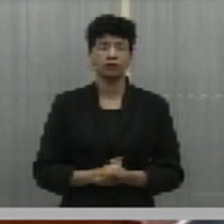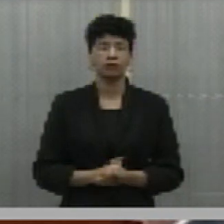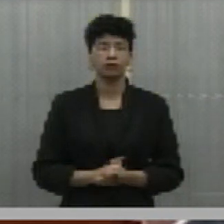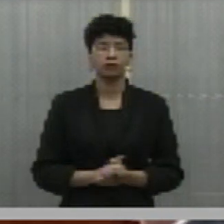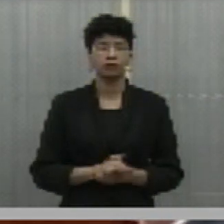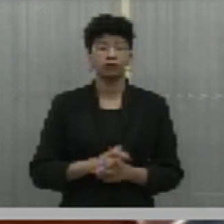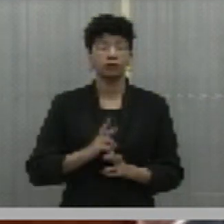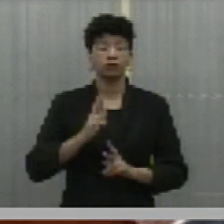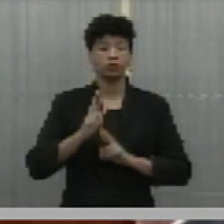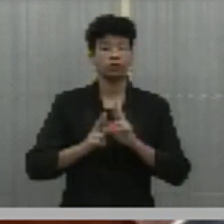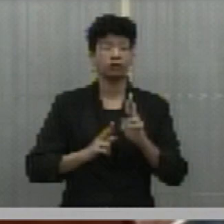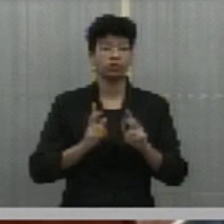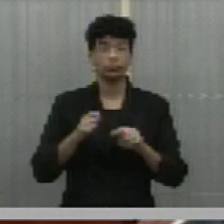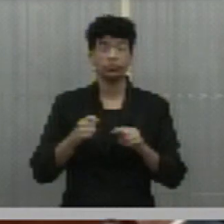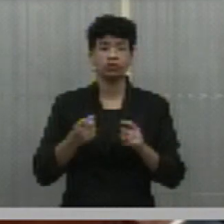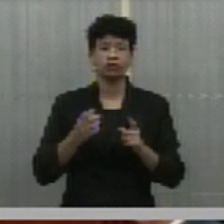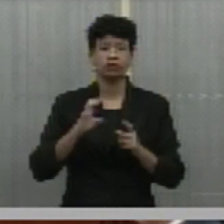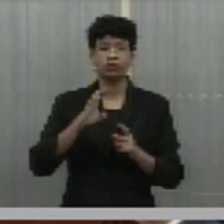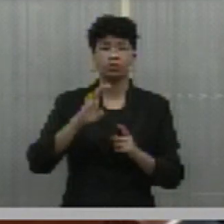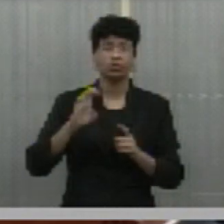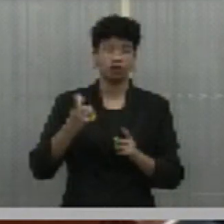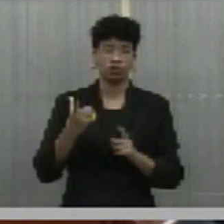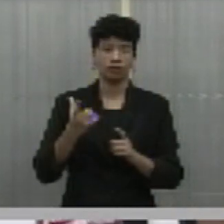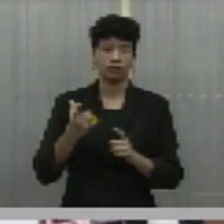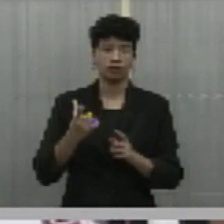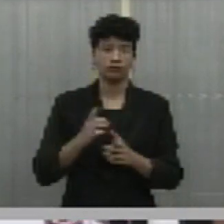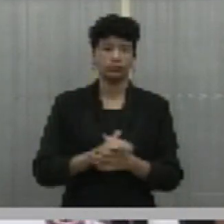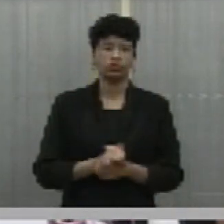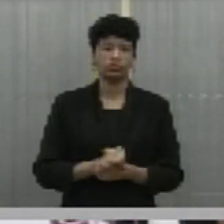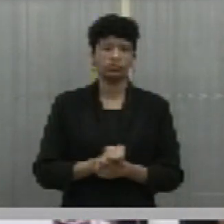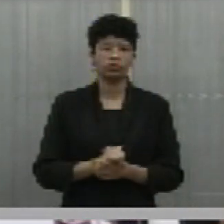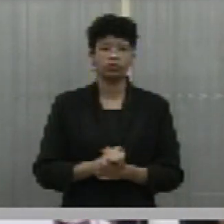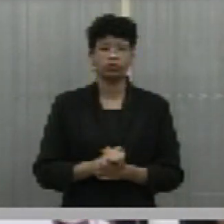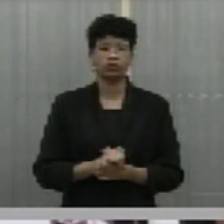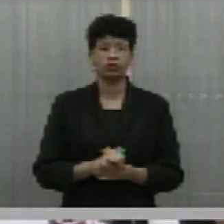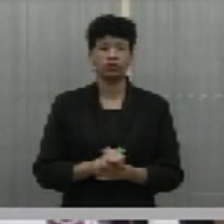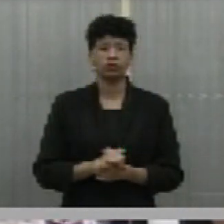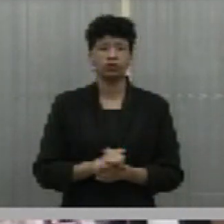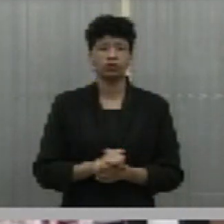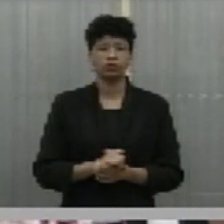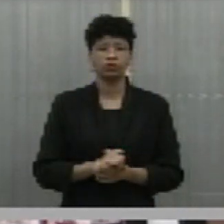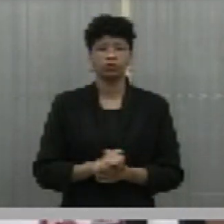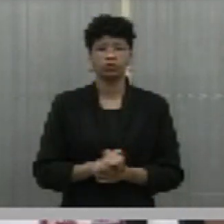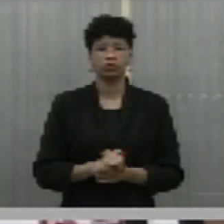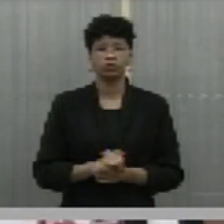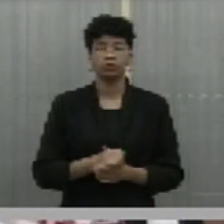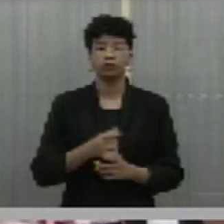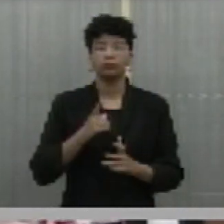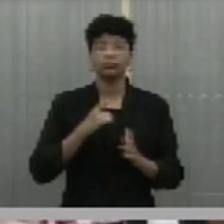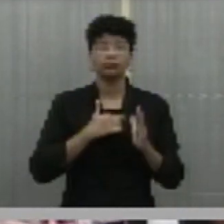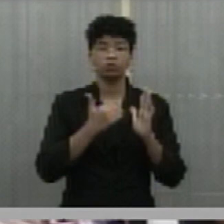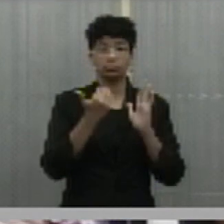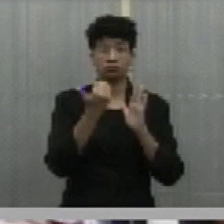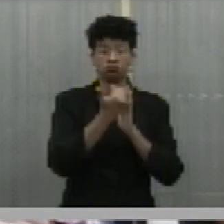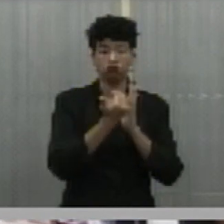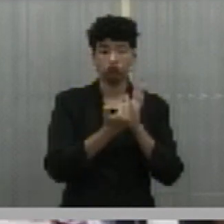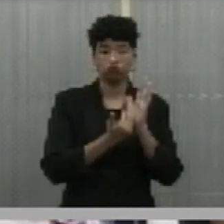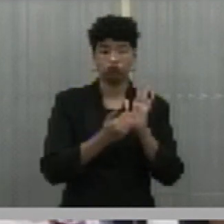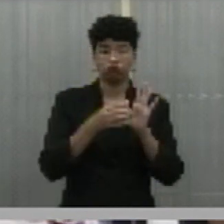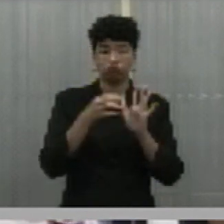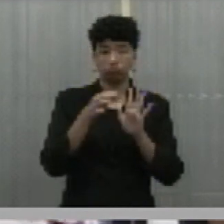regulação e aos critérios de classificação. Realmente, existem critérios bem definidos,